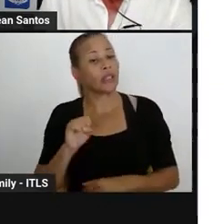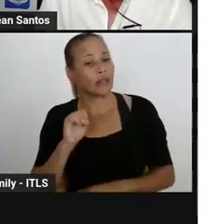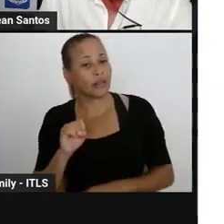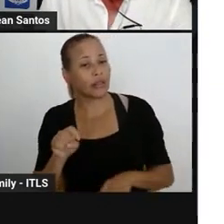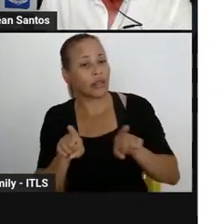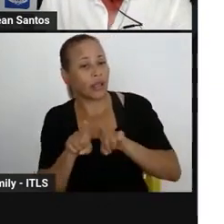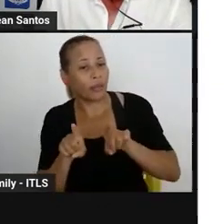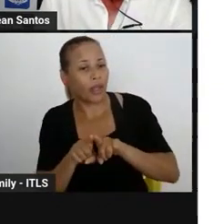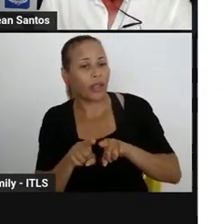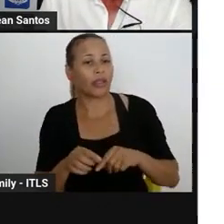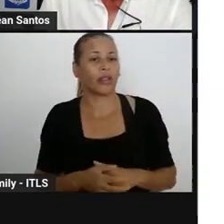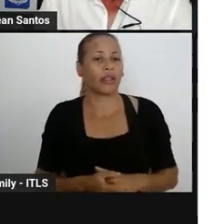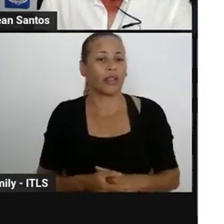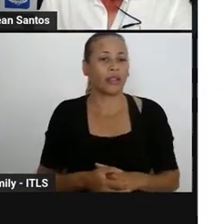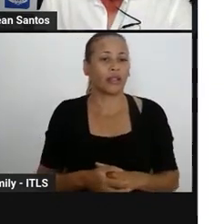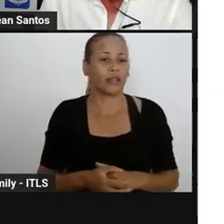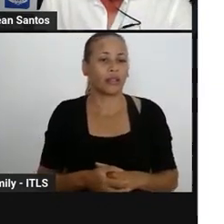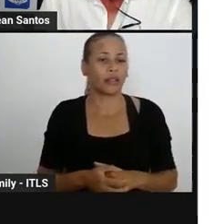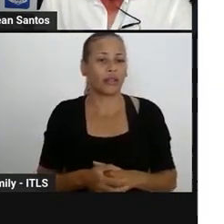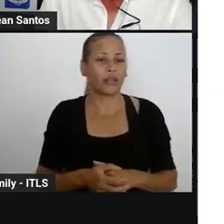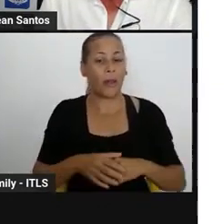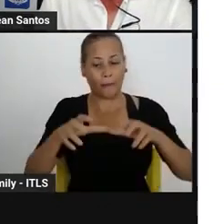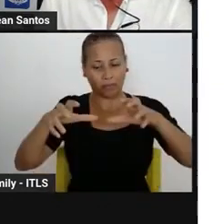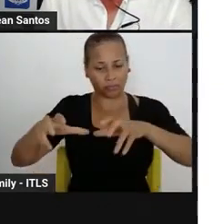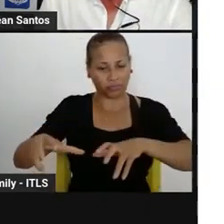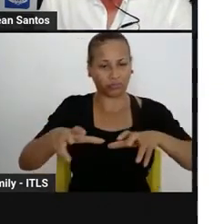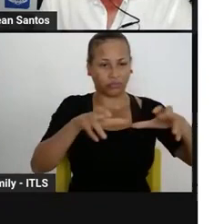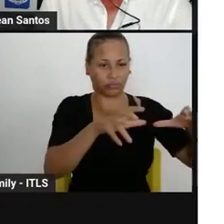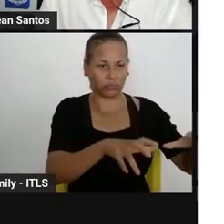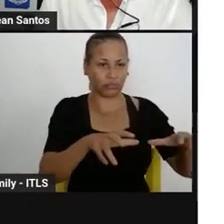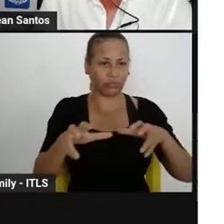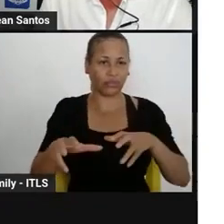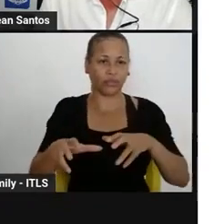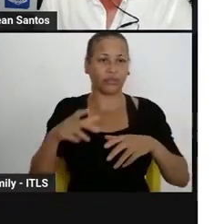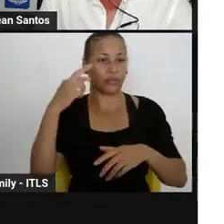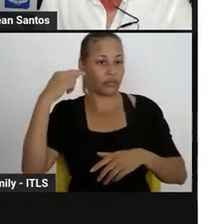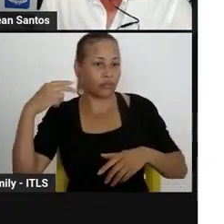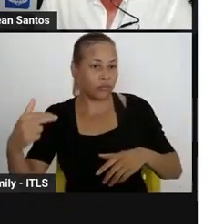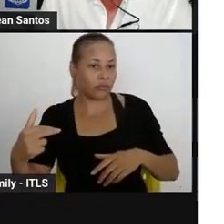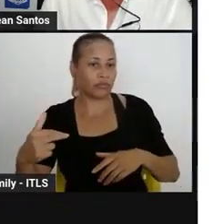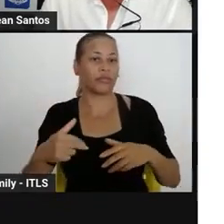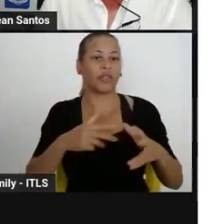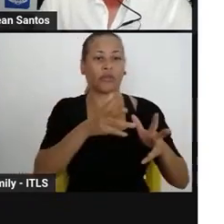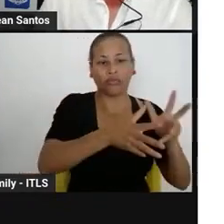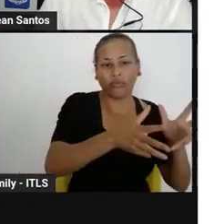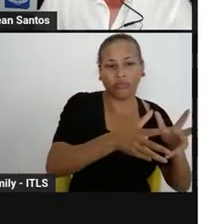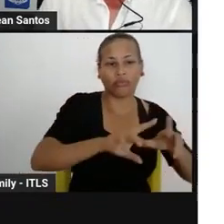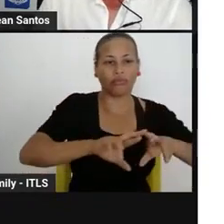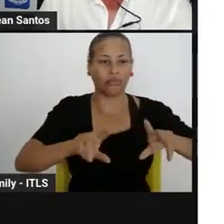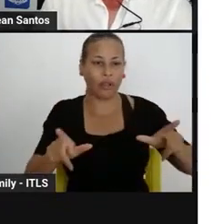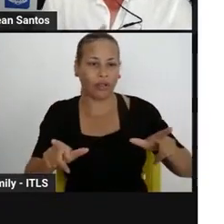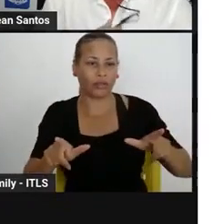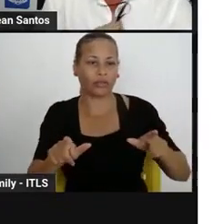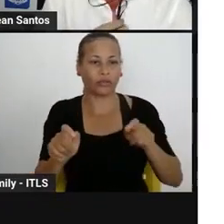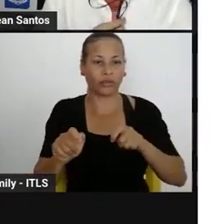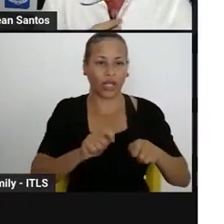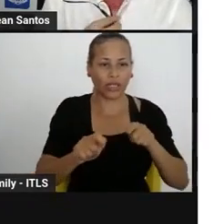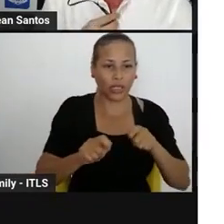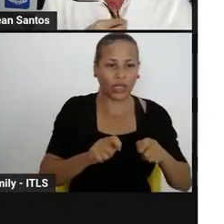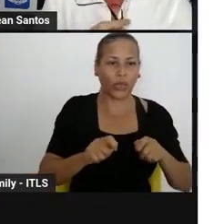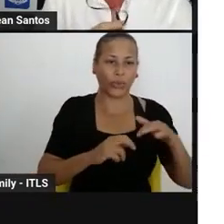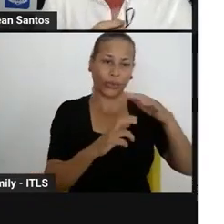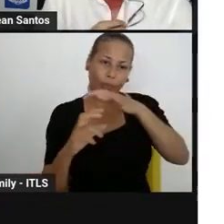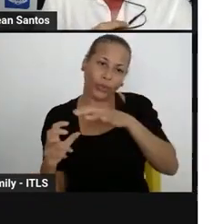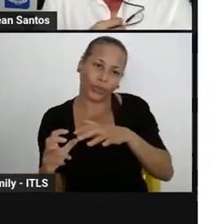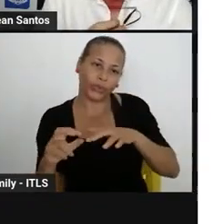e matriz familiar e características genealógicas, além de patrimônio etnoculturais e